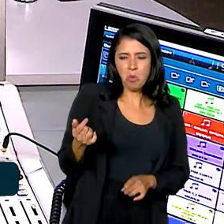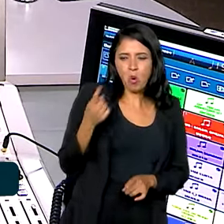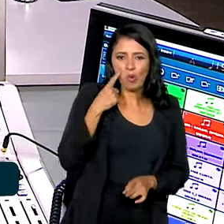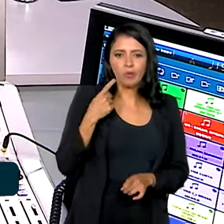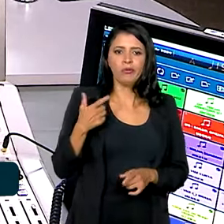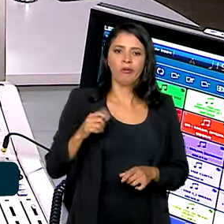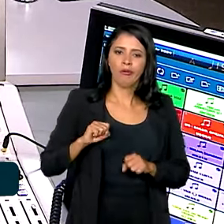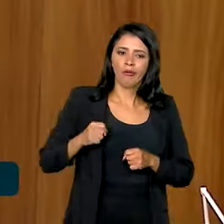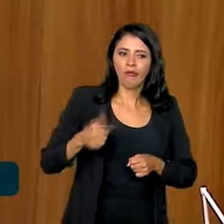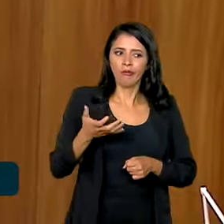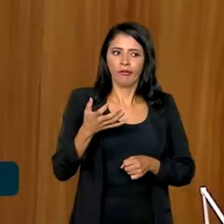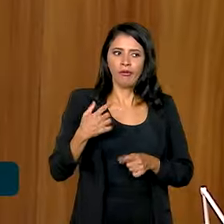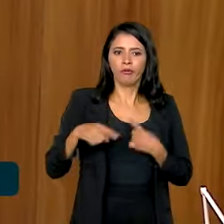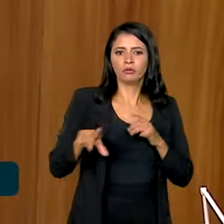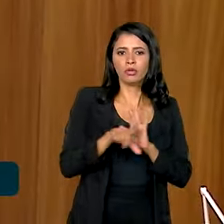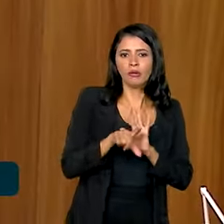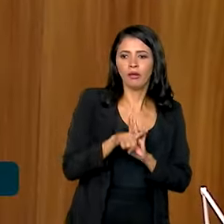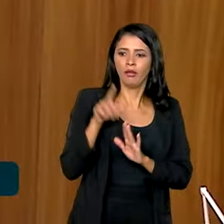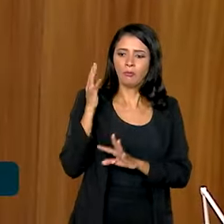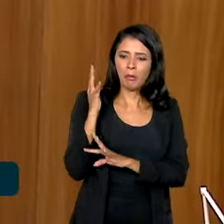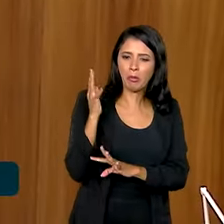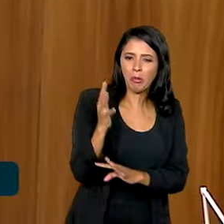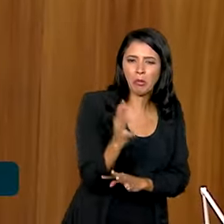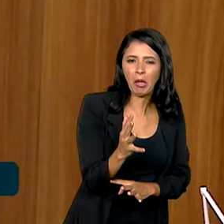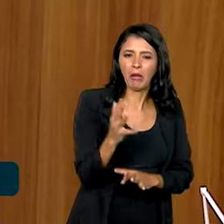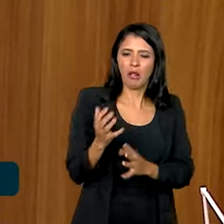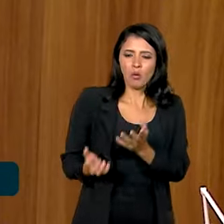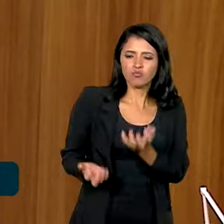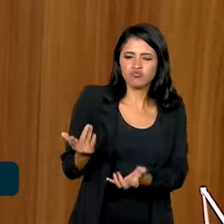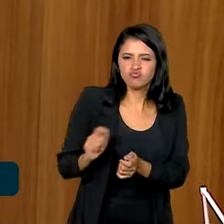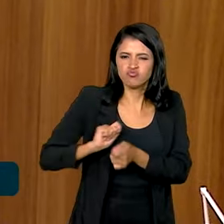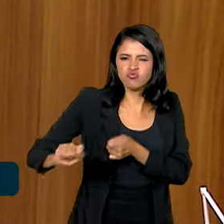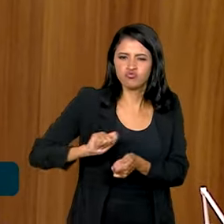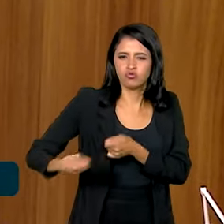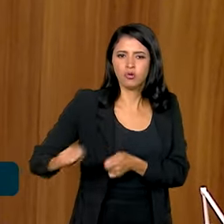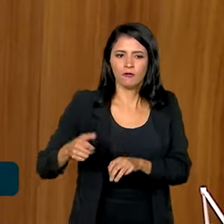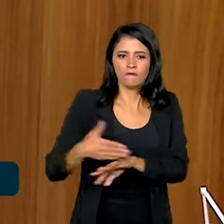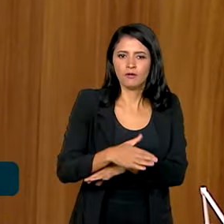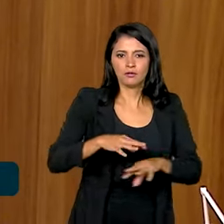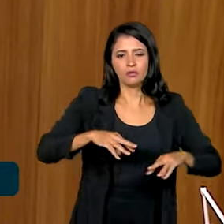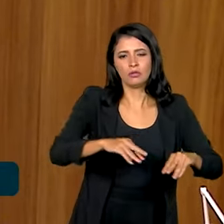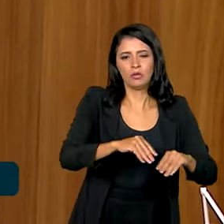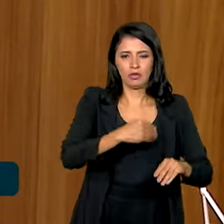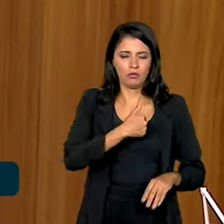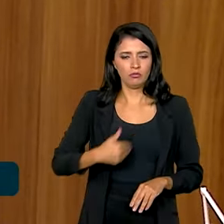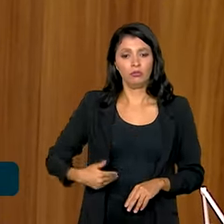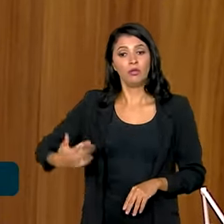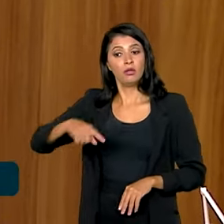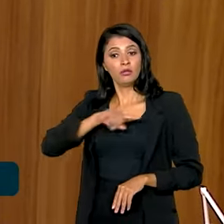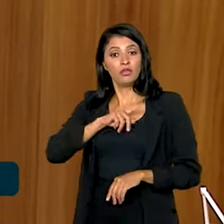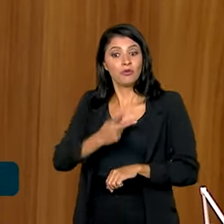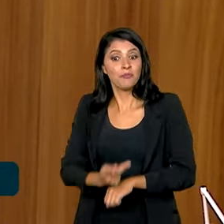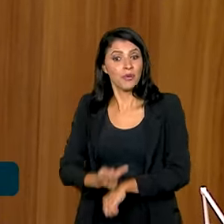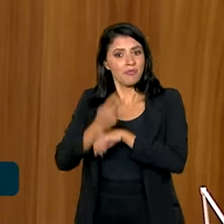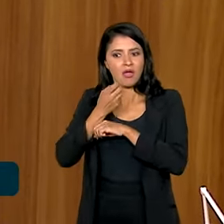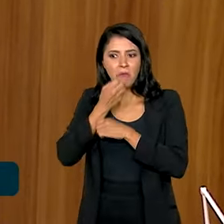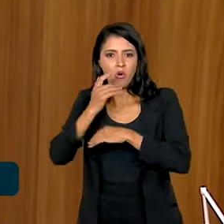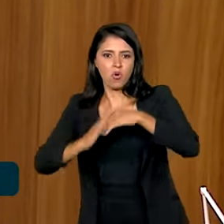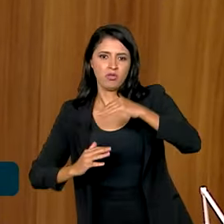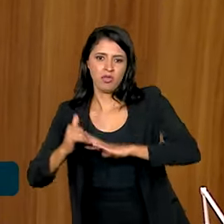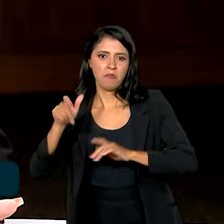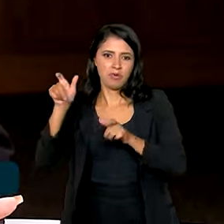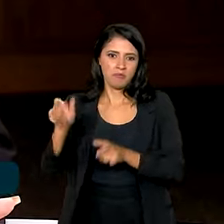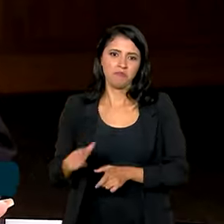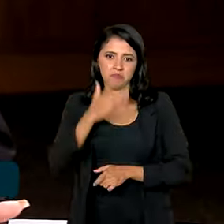cometer atos ilegais, desmatamentos ilegais, queimadas ilegais e invasão de terras públicas. Queremos premiar as boas práticas e os bons